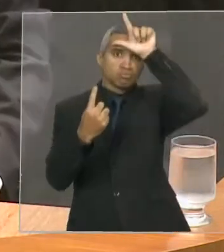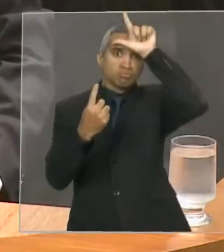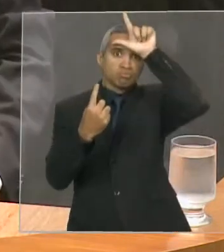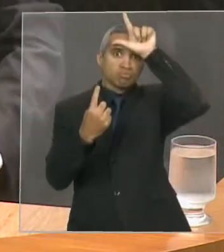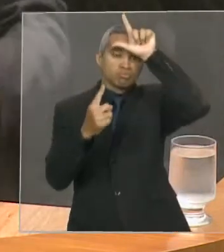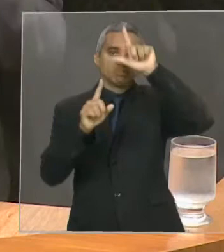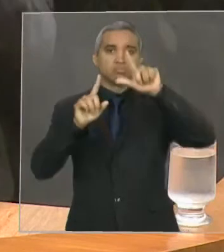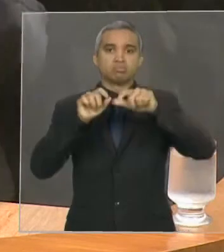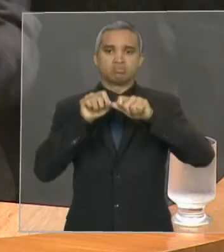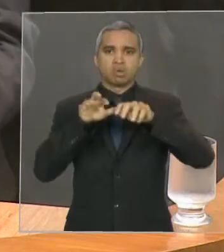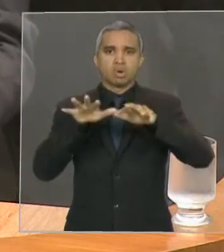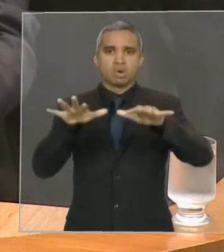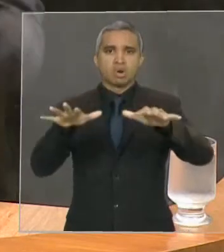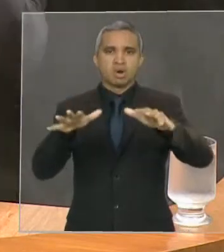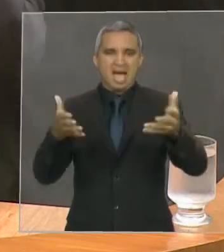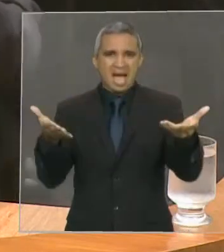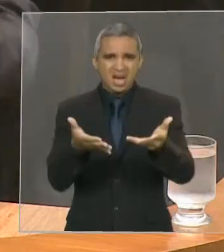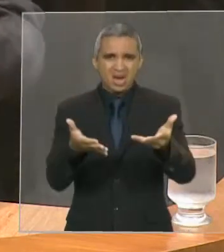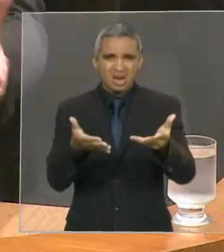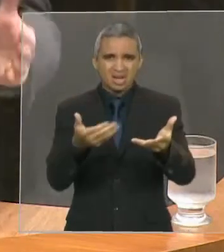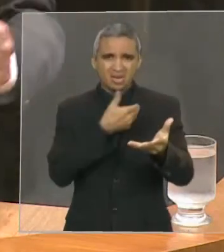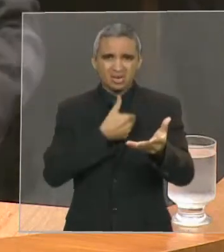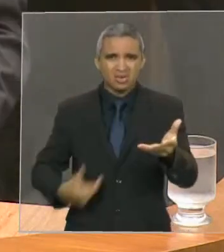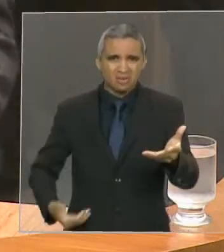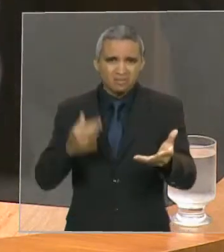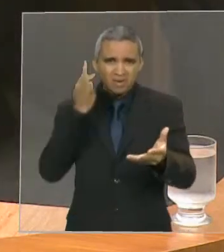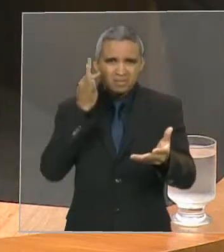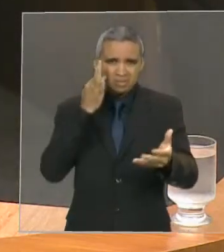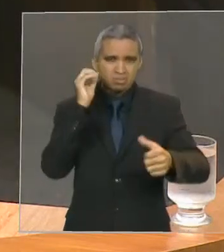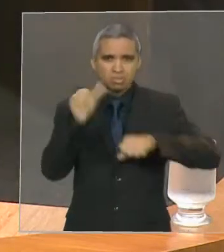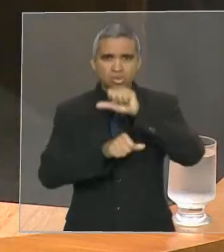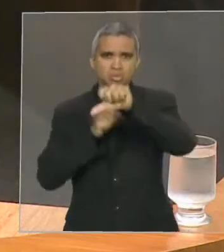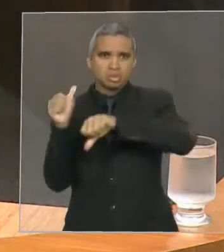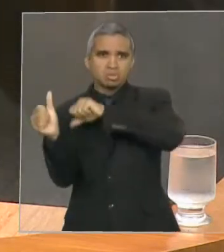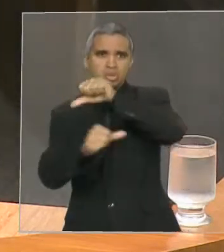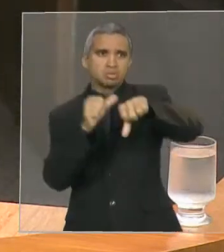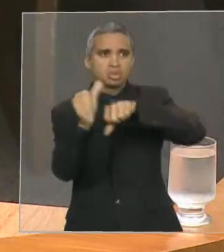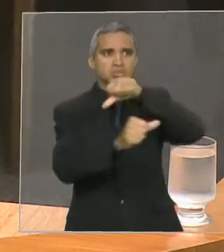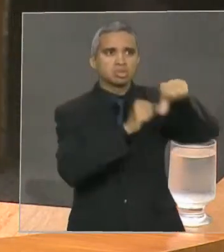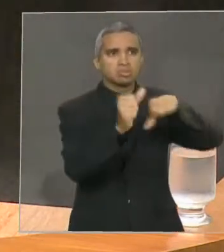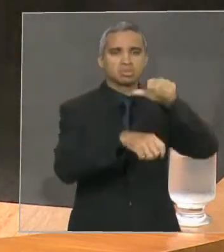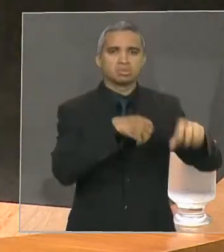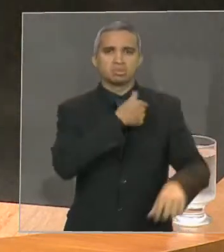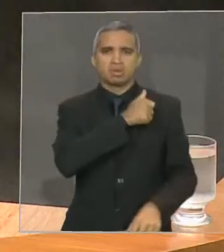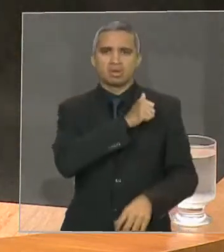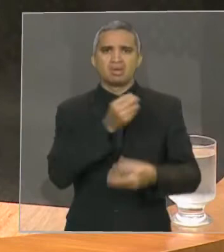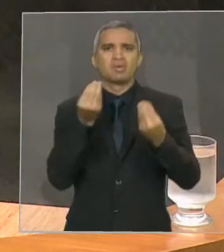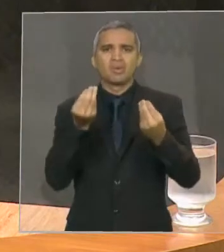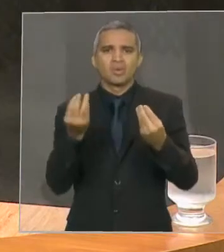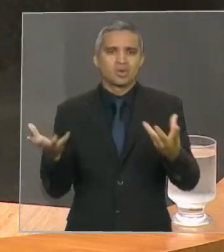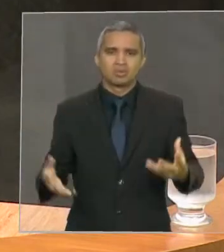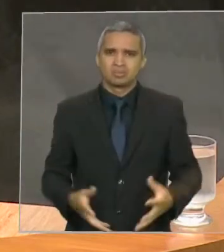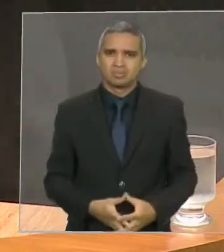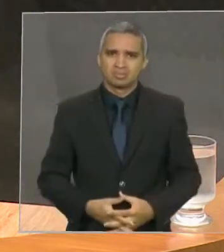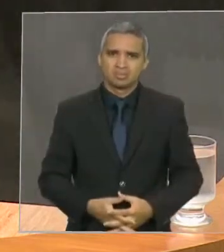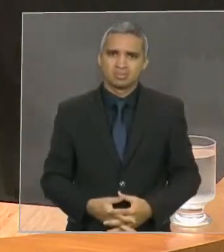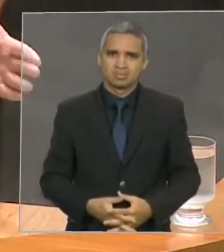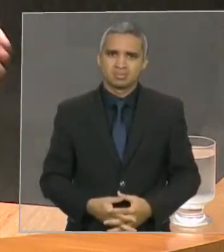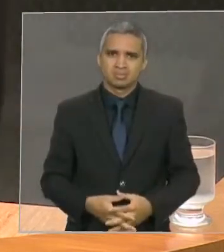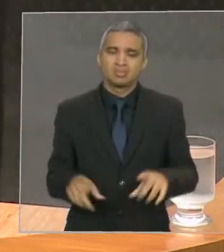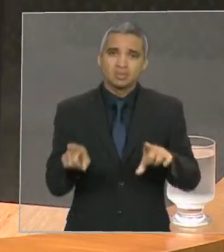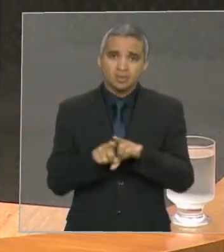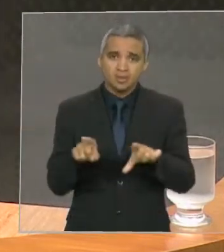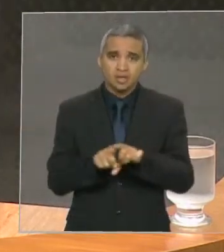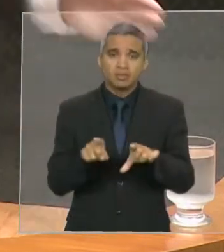isso, agora se tira o ADEPOL. Quantos líderes, deputada Nina, da